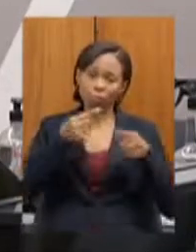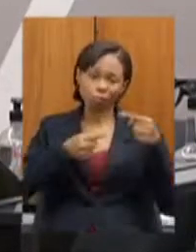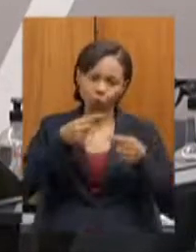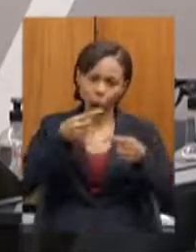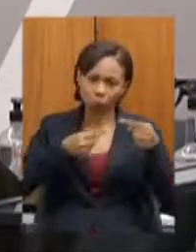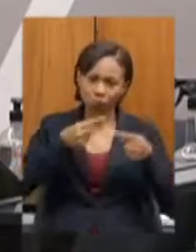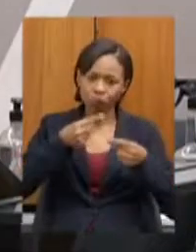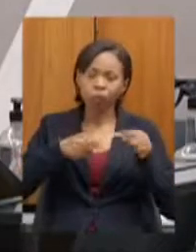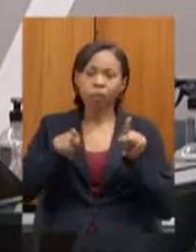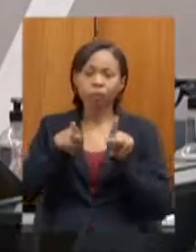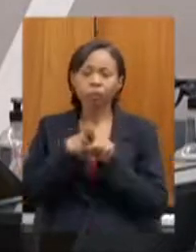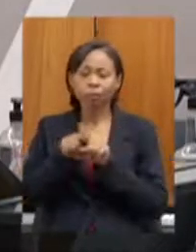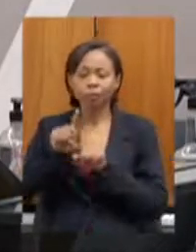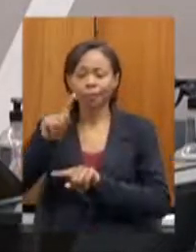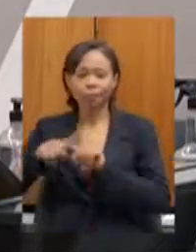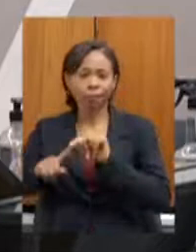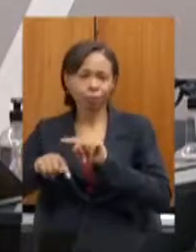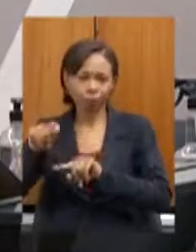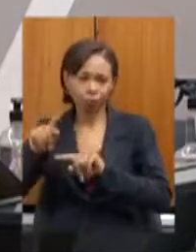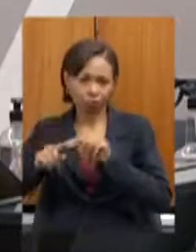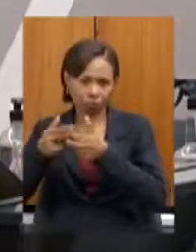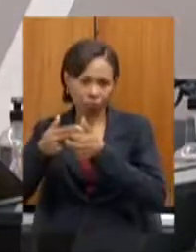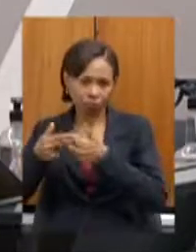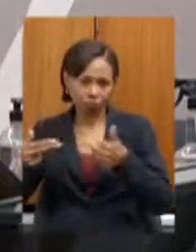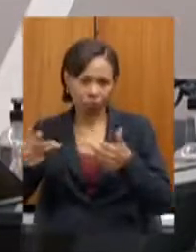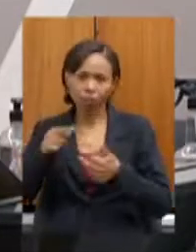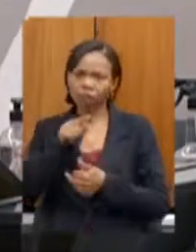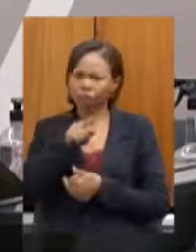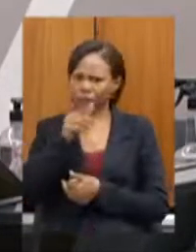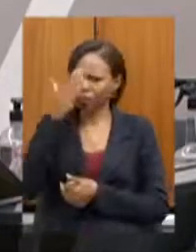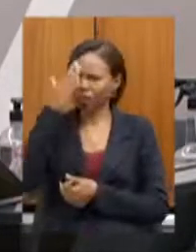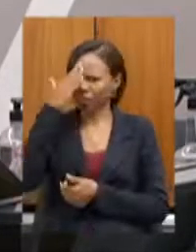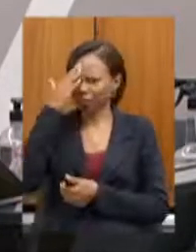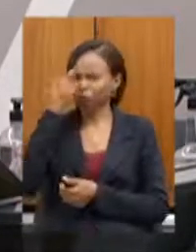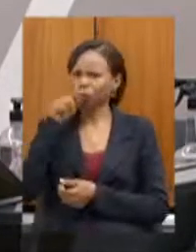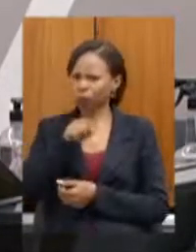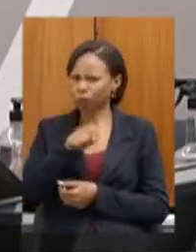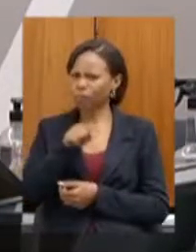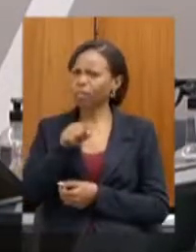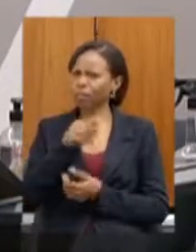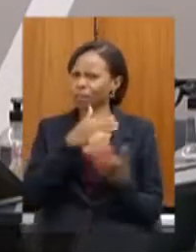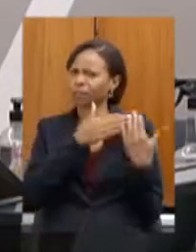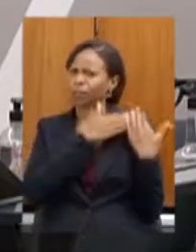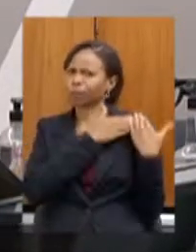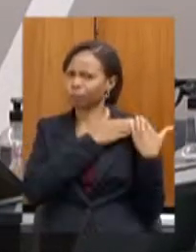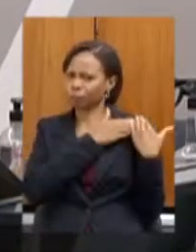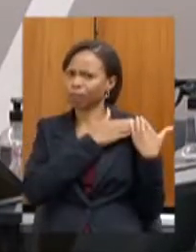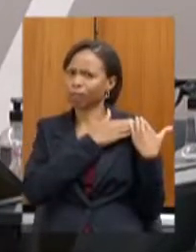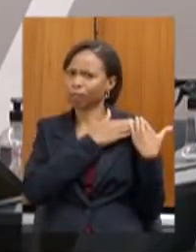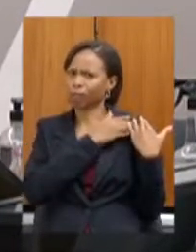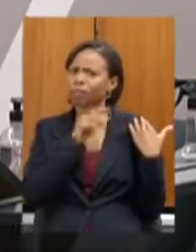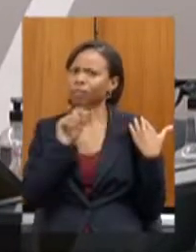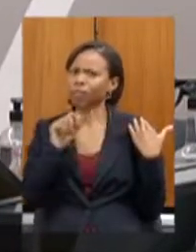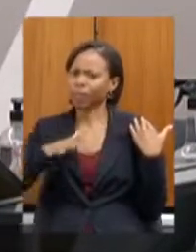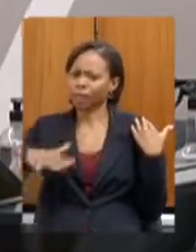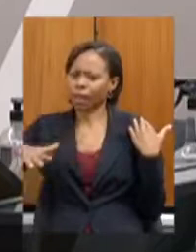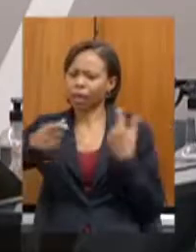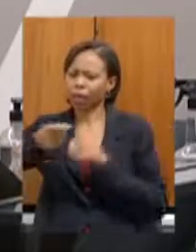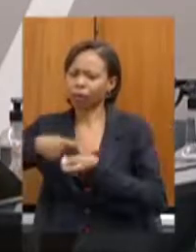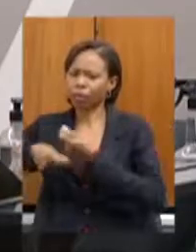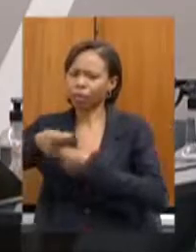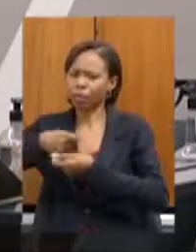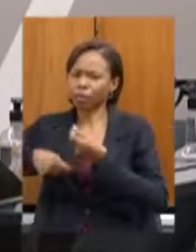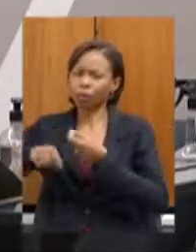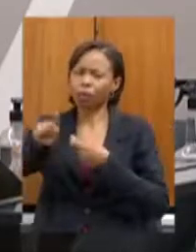equipamentos e o senhor sabe muito bem que o senhor recebeu a responsabilidade da administração do mineirinho